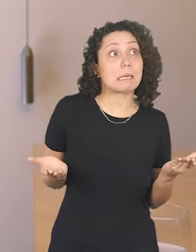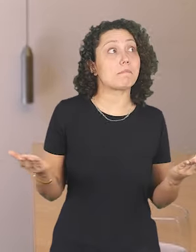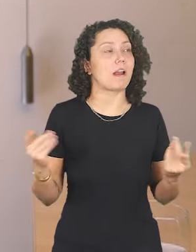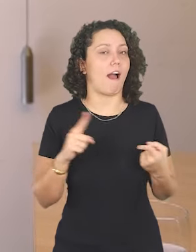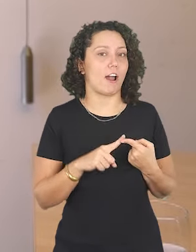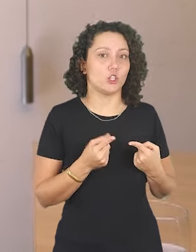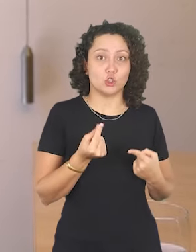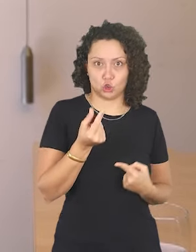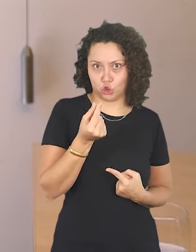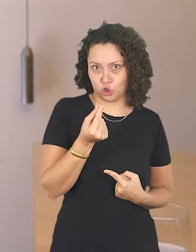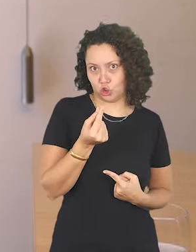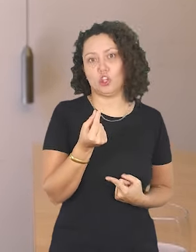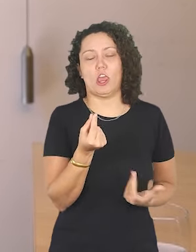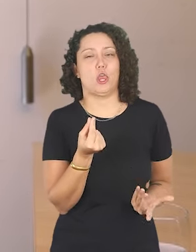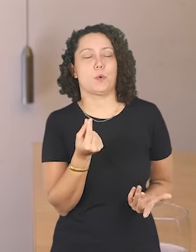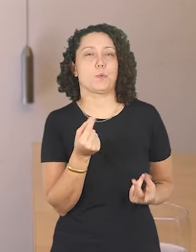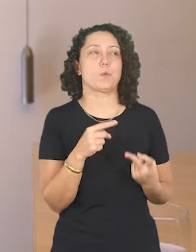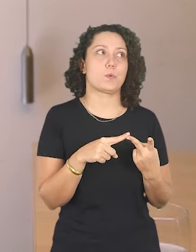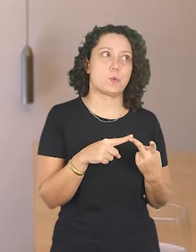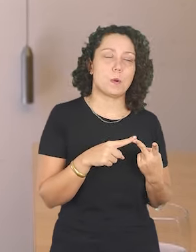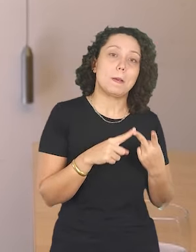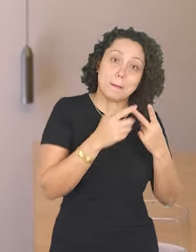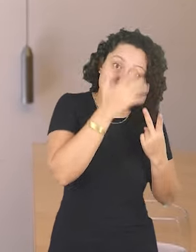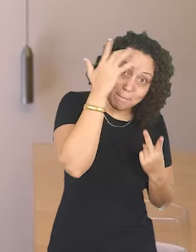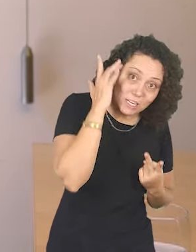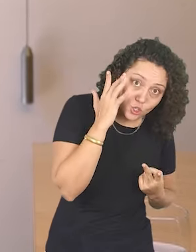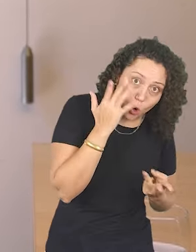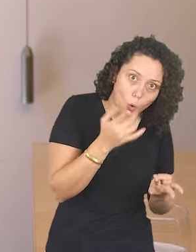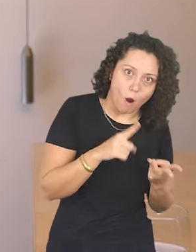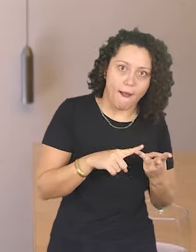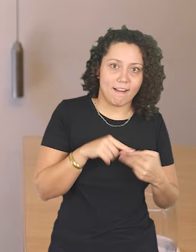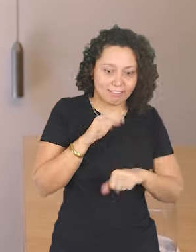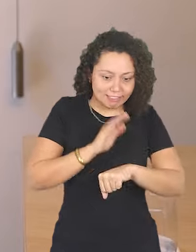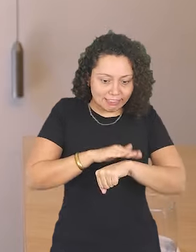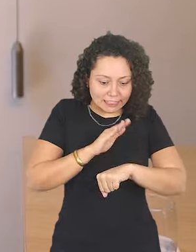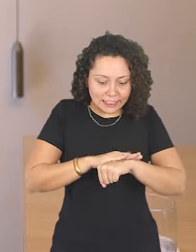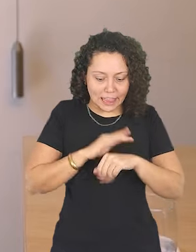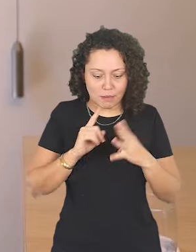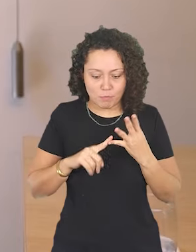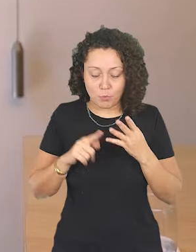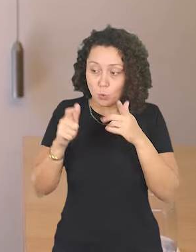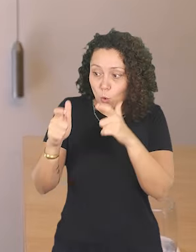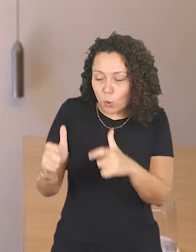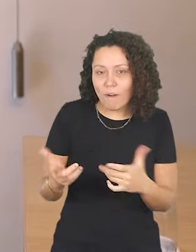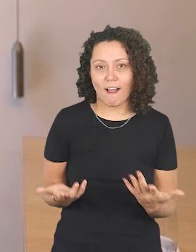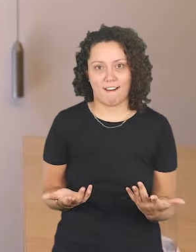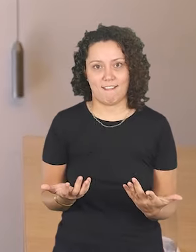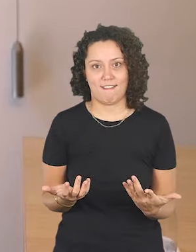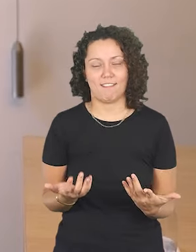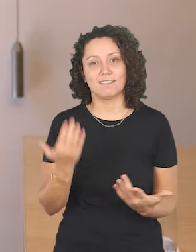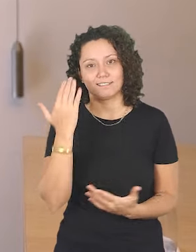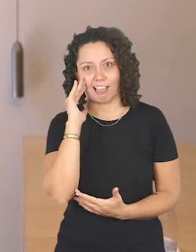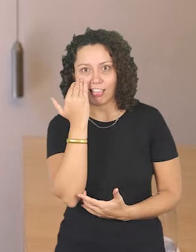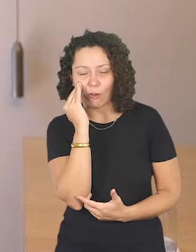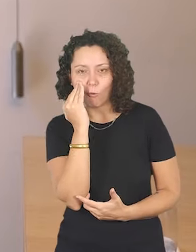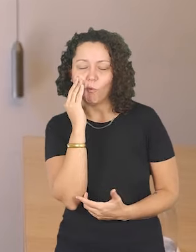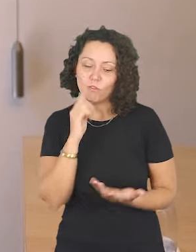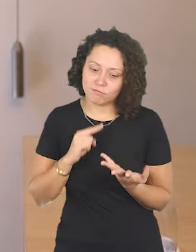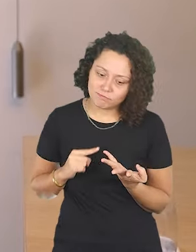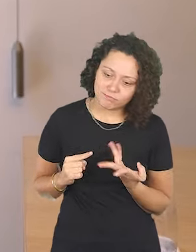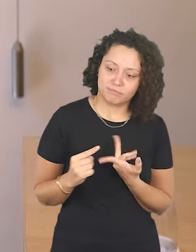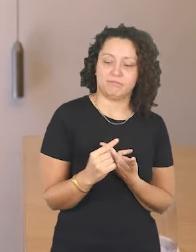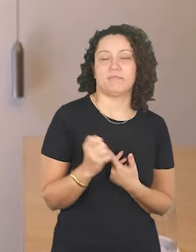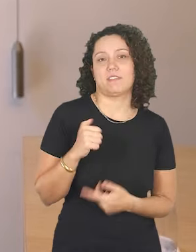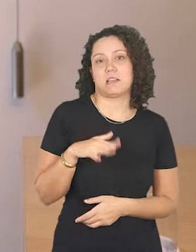variáveis sendo recursos, que são recursos materiais e humanos, tempo, espaço e dinheiro. São essas